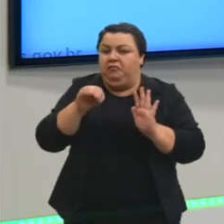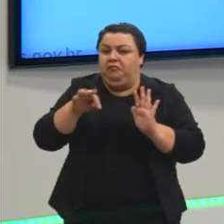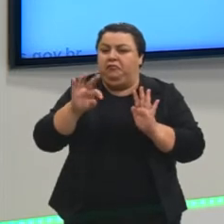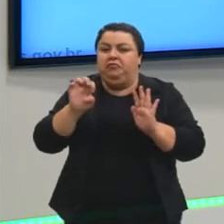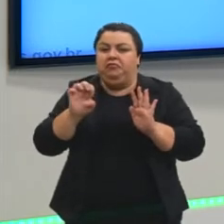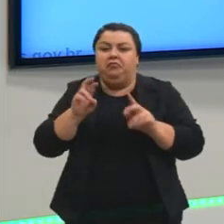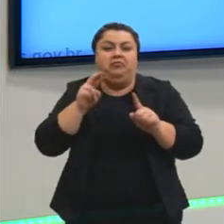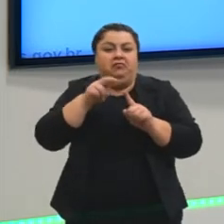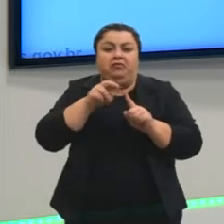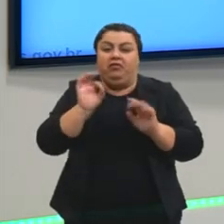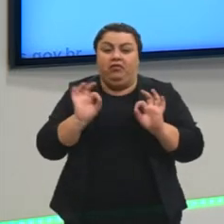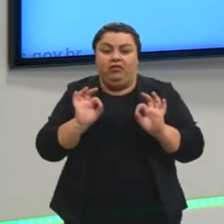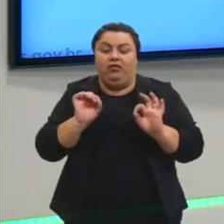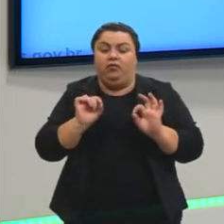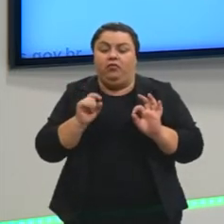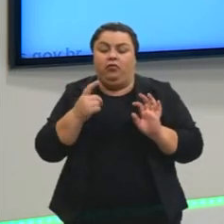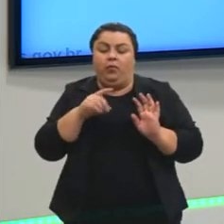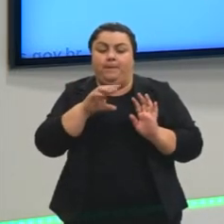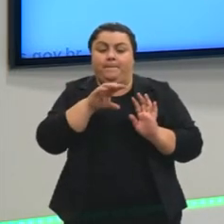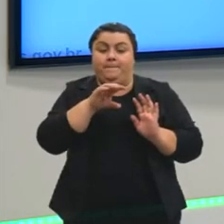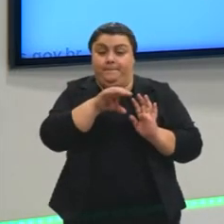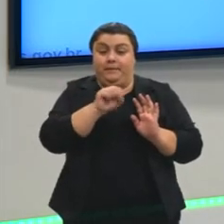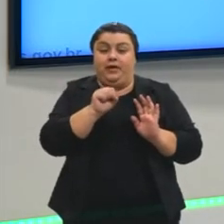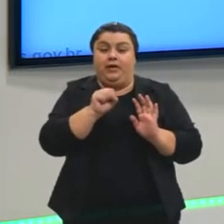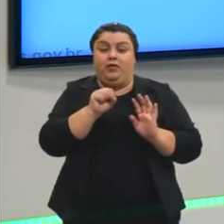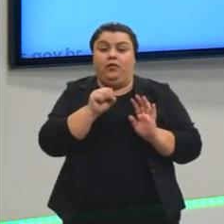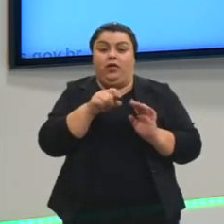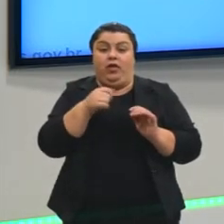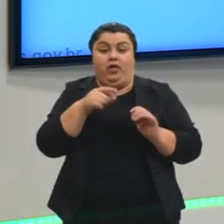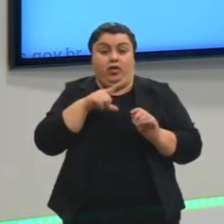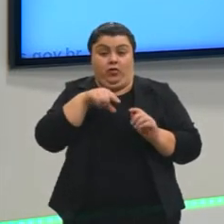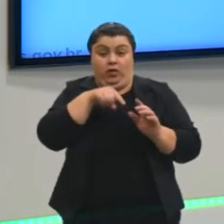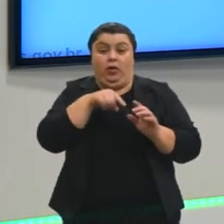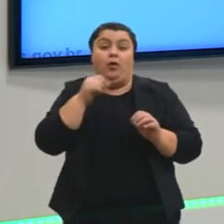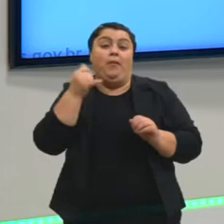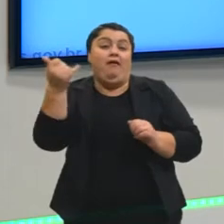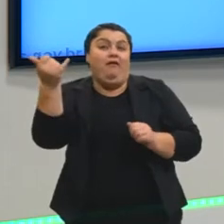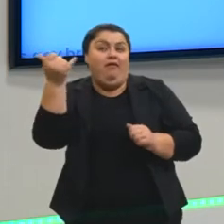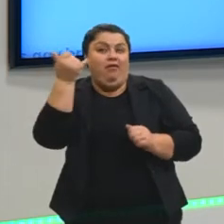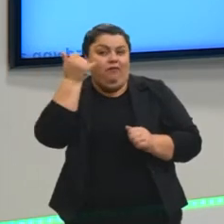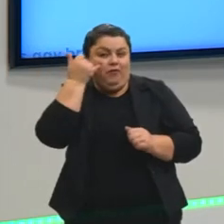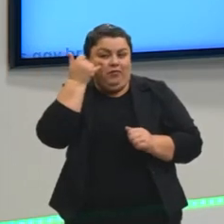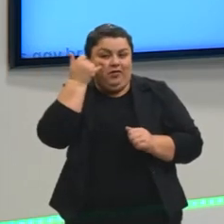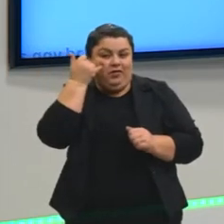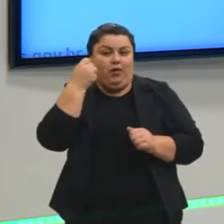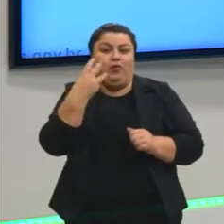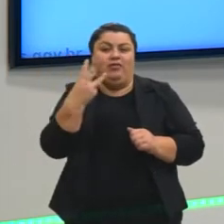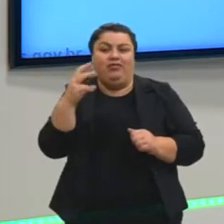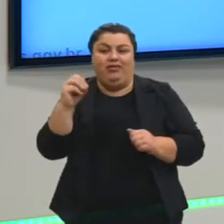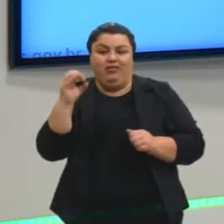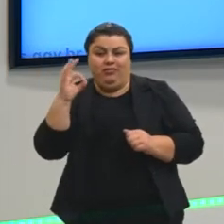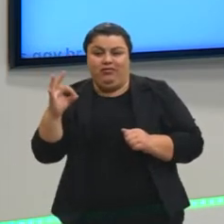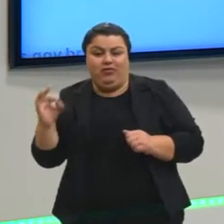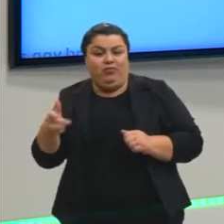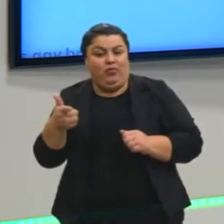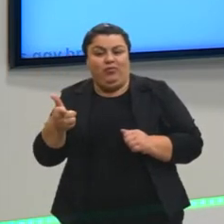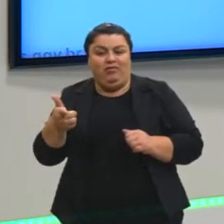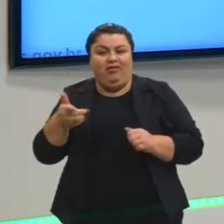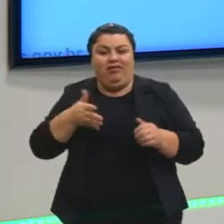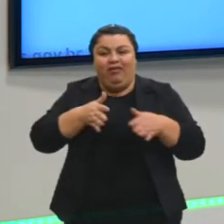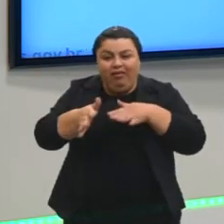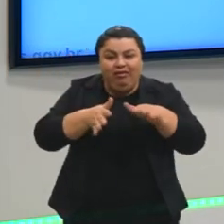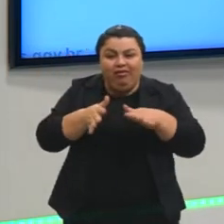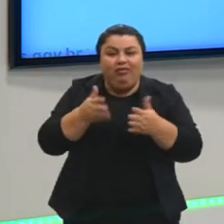Eu pego esse dado e isso é uma informação que eles estão me dando. 30% não tem acesso à educação.